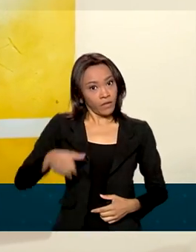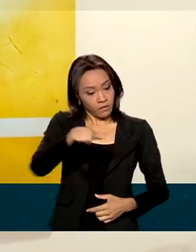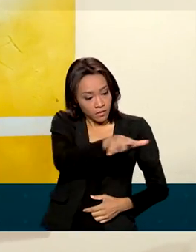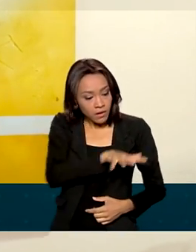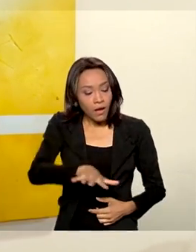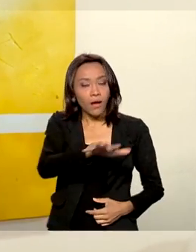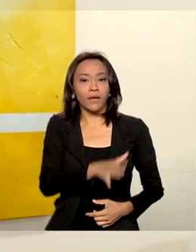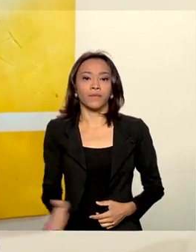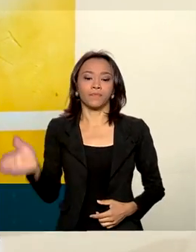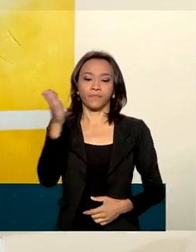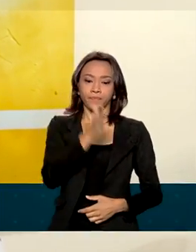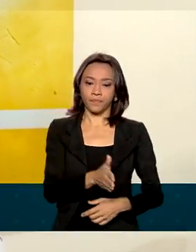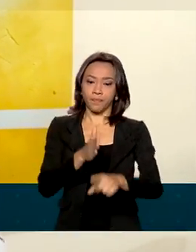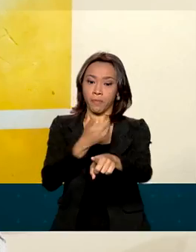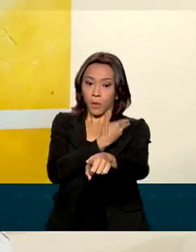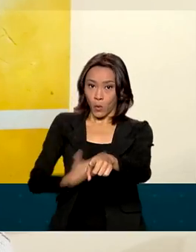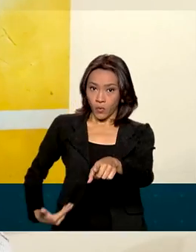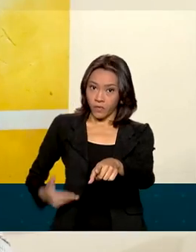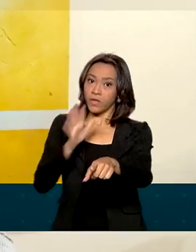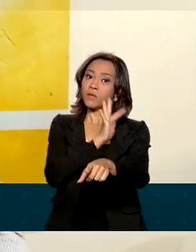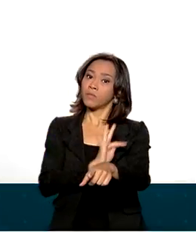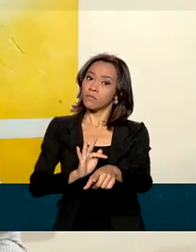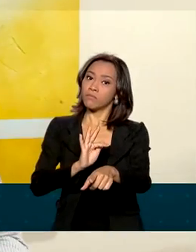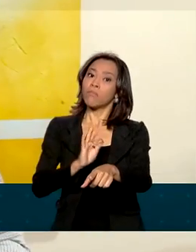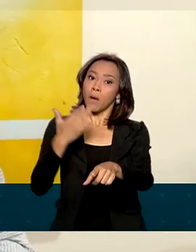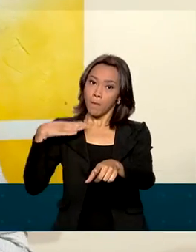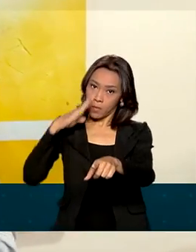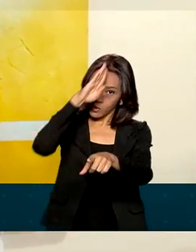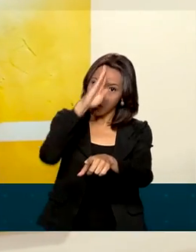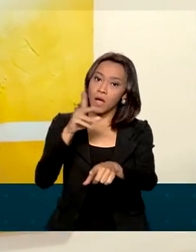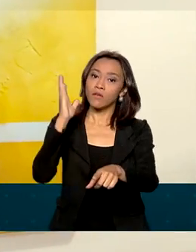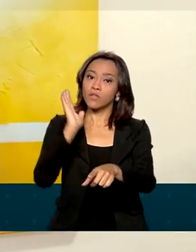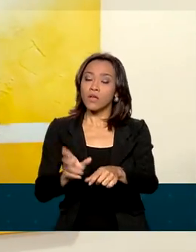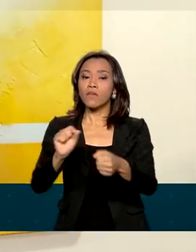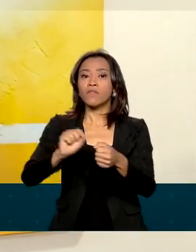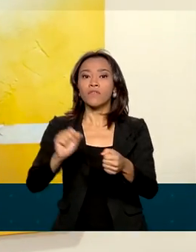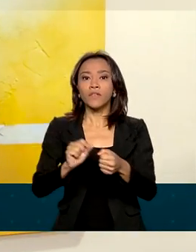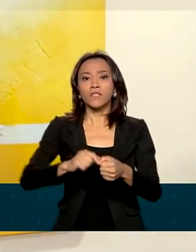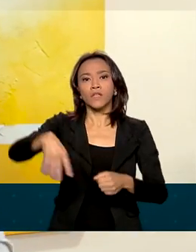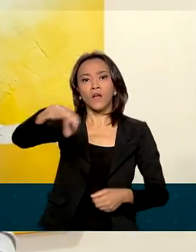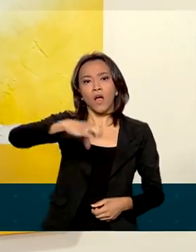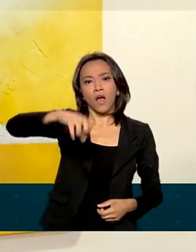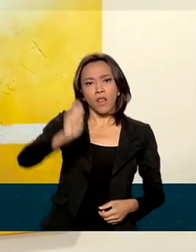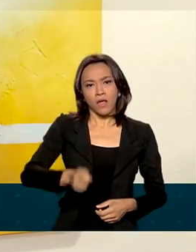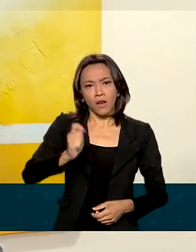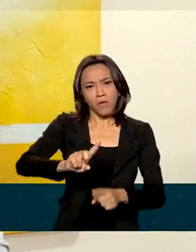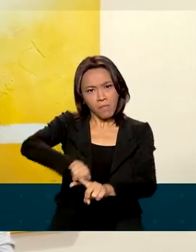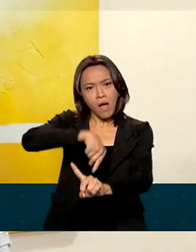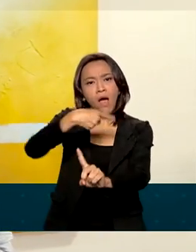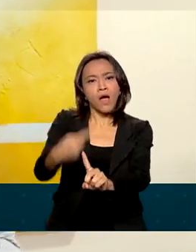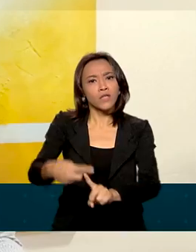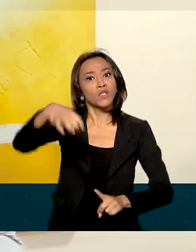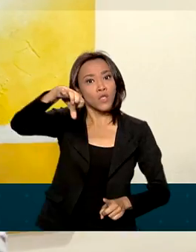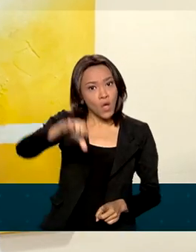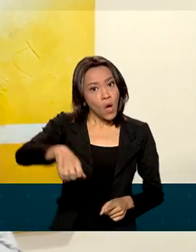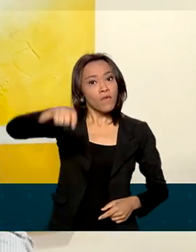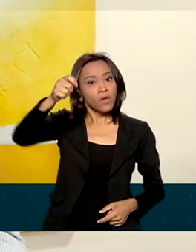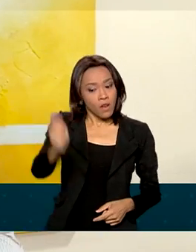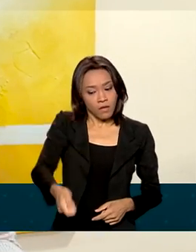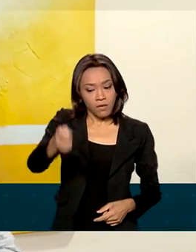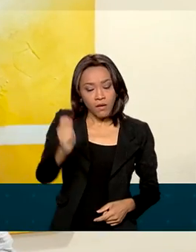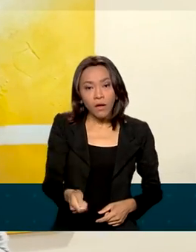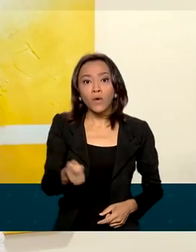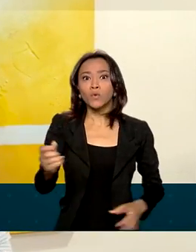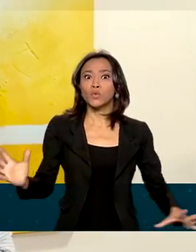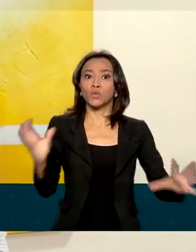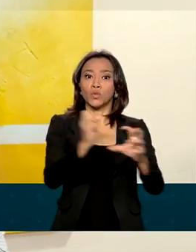fez 29 leilões de arrendamento portuário até o momento. Nós faremos até o final do ano mais nove leilões, então fecharemos o ano